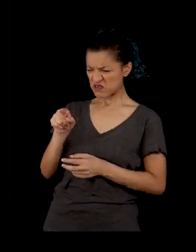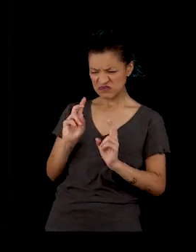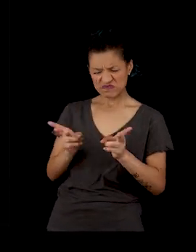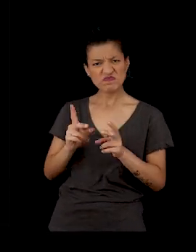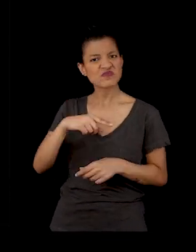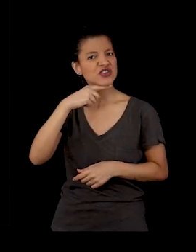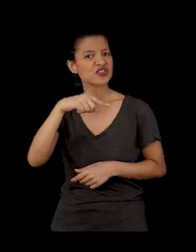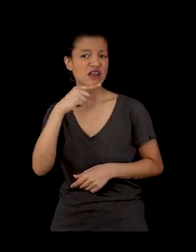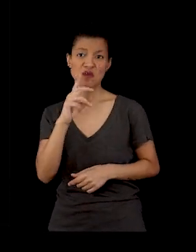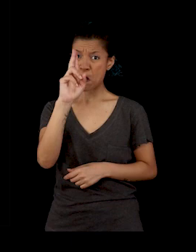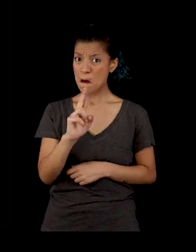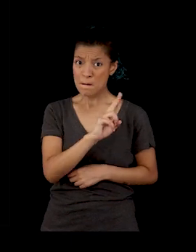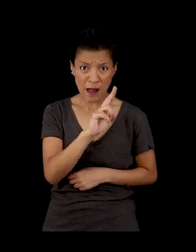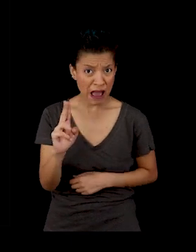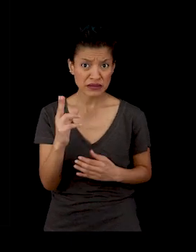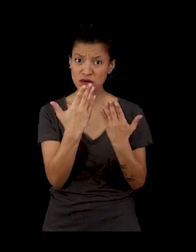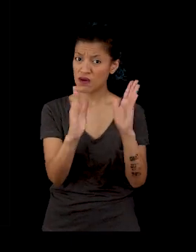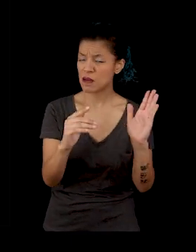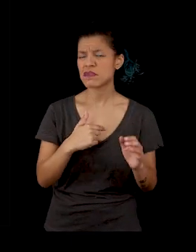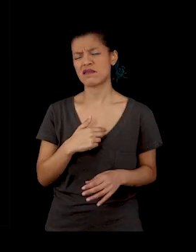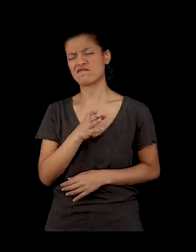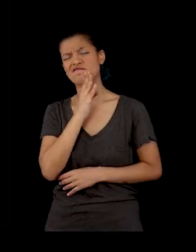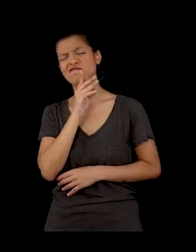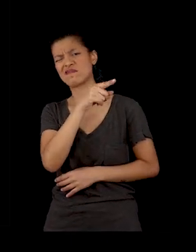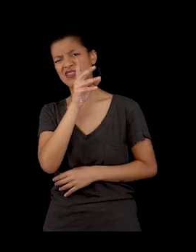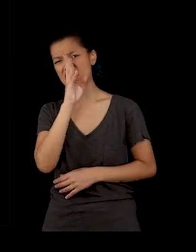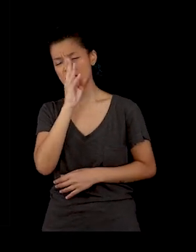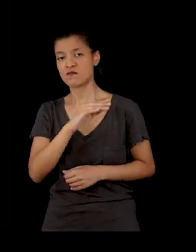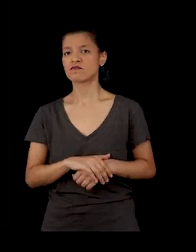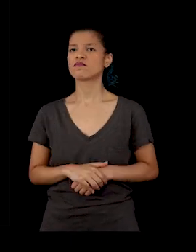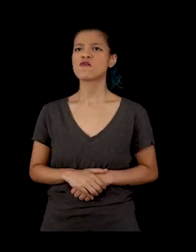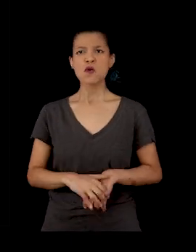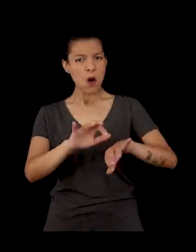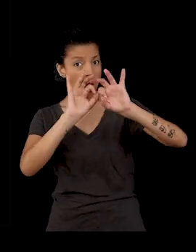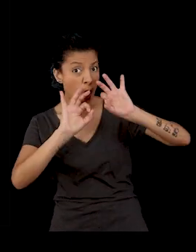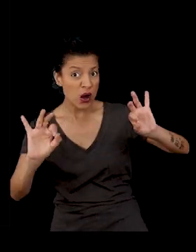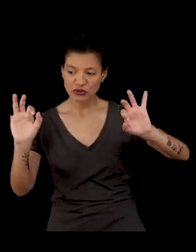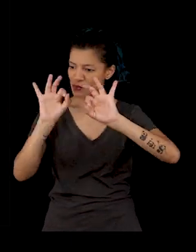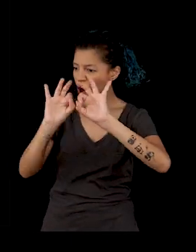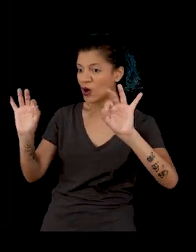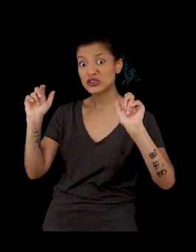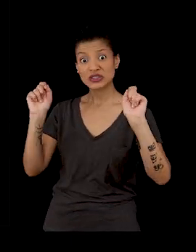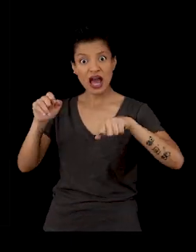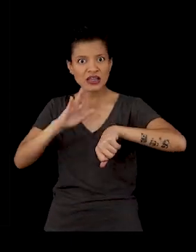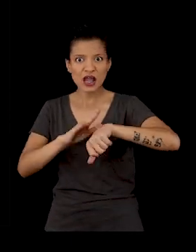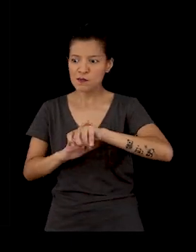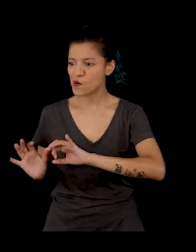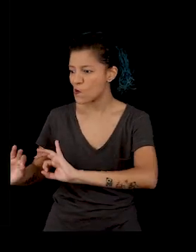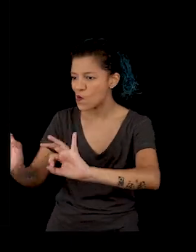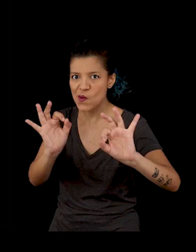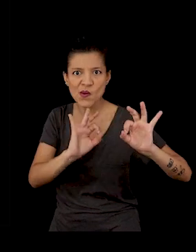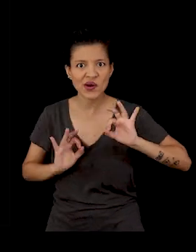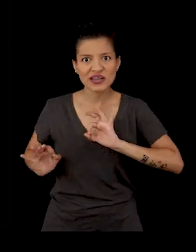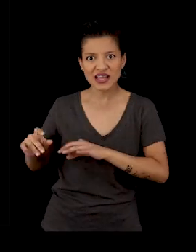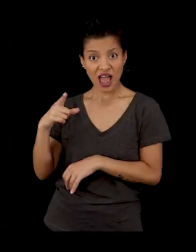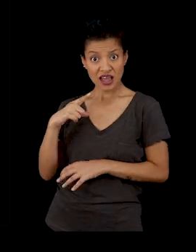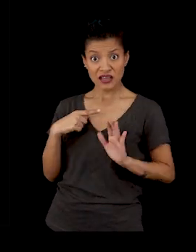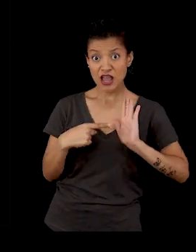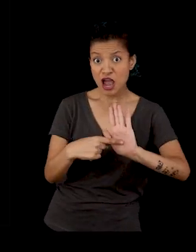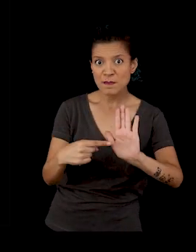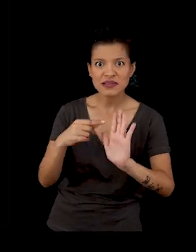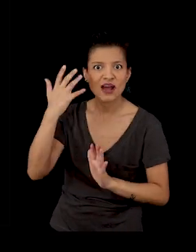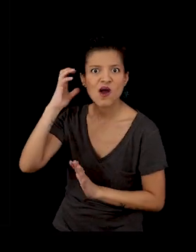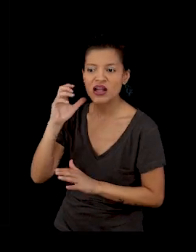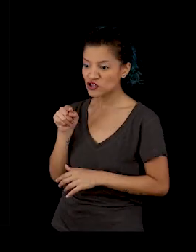ficar aqui. O padre já disse que não abre a porta e não abre mesmo. Eu conheço bem ele. Ótimo! Mas isto é ótimo! Assim dará tempo, então, para organizarmos tudo. As